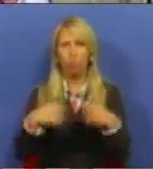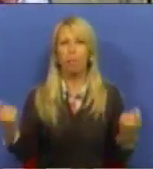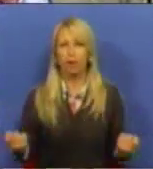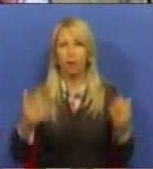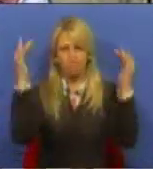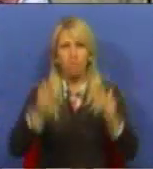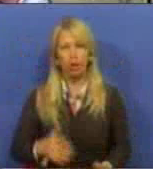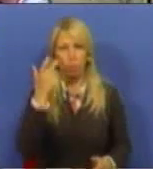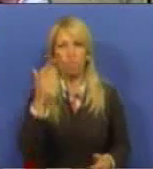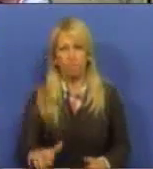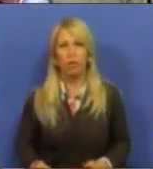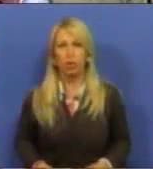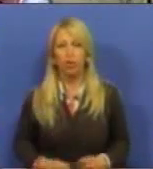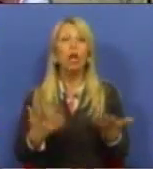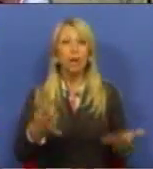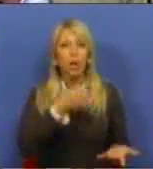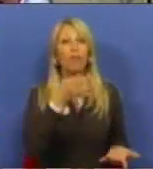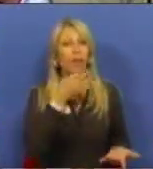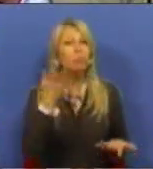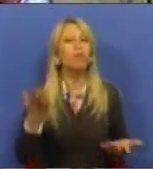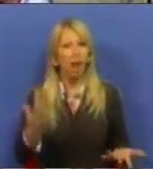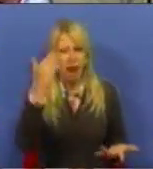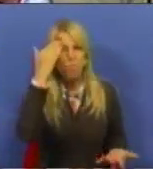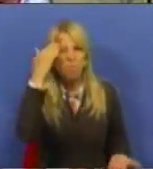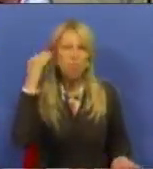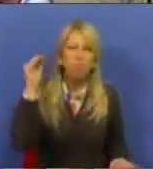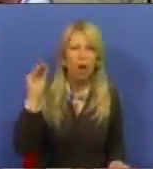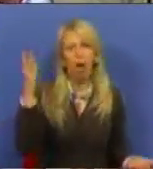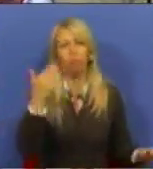baixou as pensões. E vamos falar de imoralidade. Por favor. Obrigado. Obrigado.